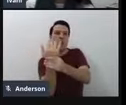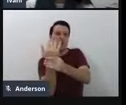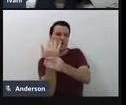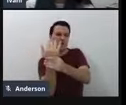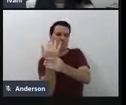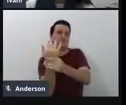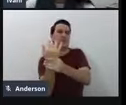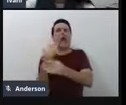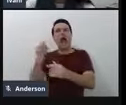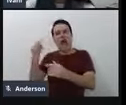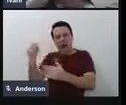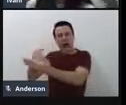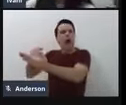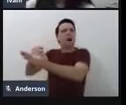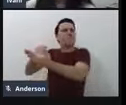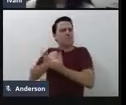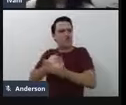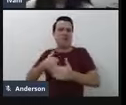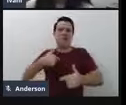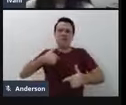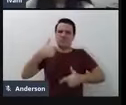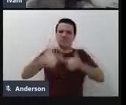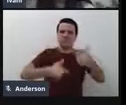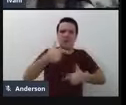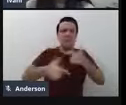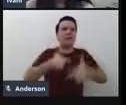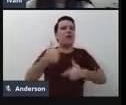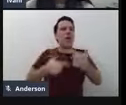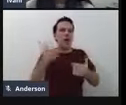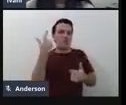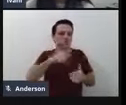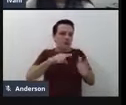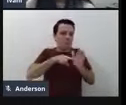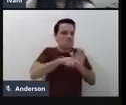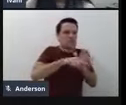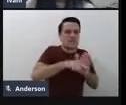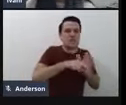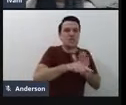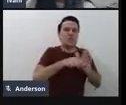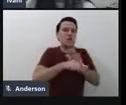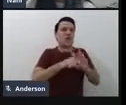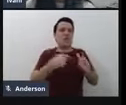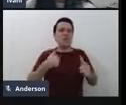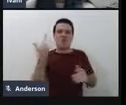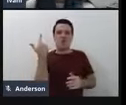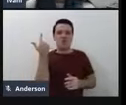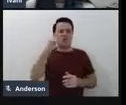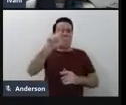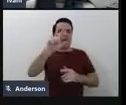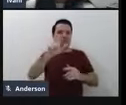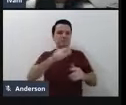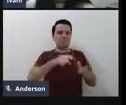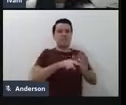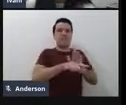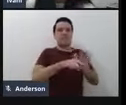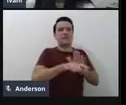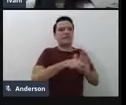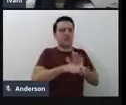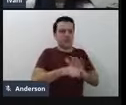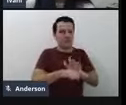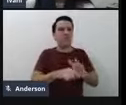gigante, assim, pra que isso florescesse muito, pra que essa pesquisa, né, pra que eu me tornasse pesquisadora também.